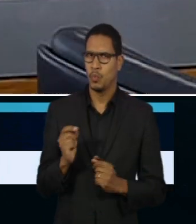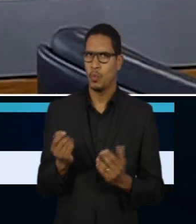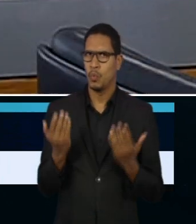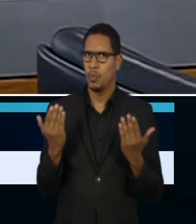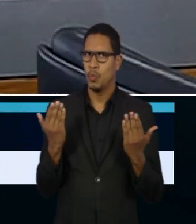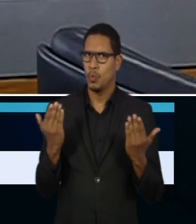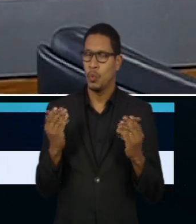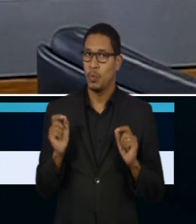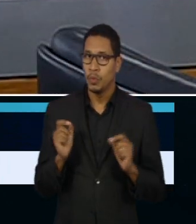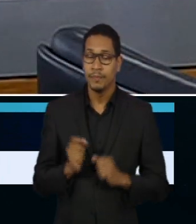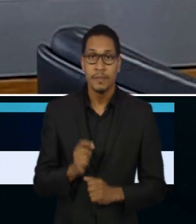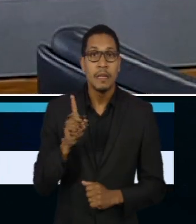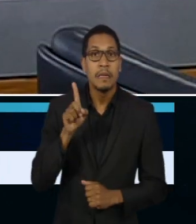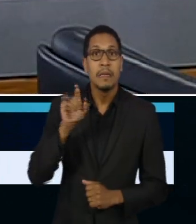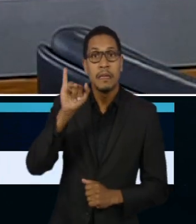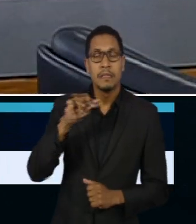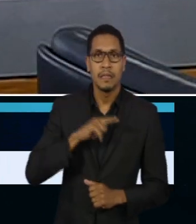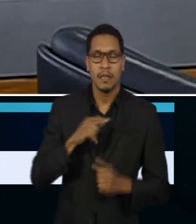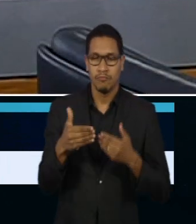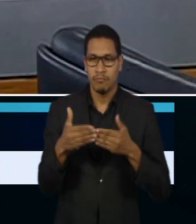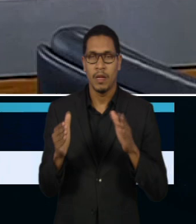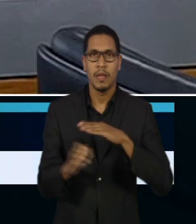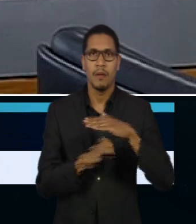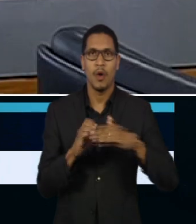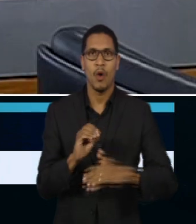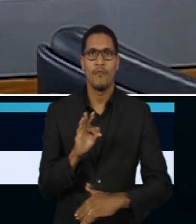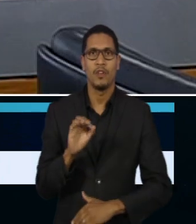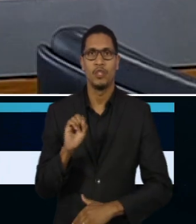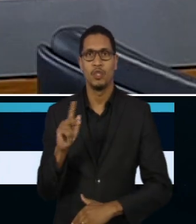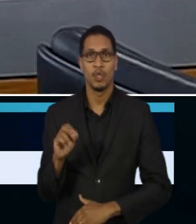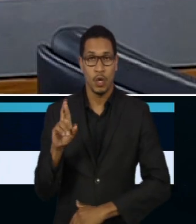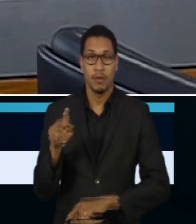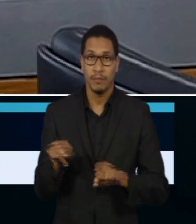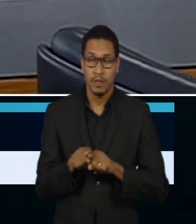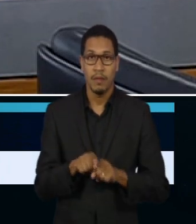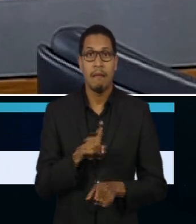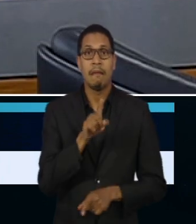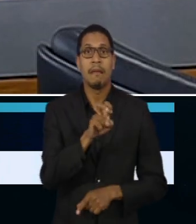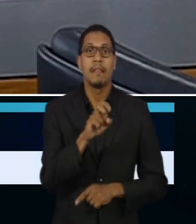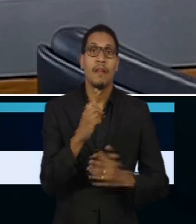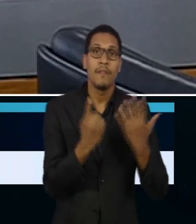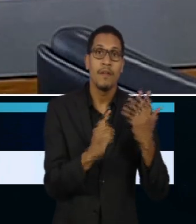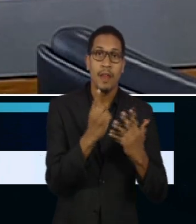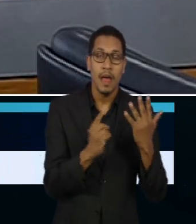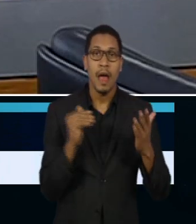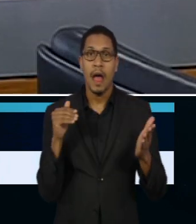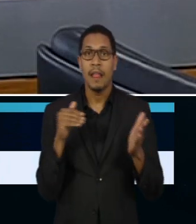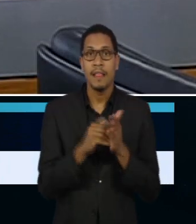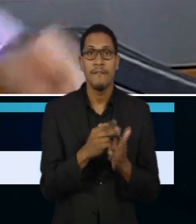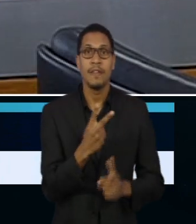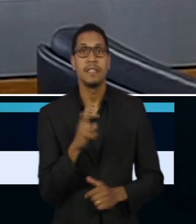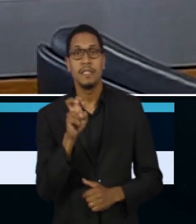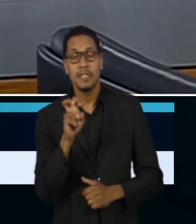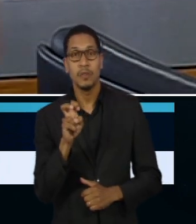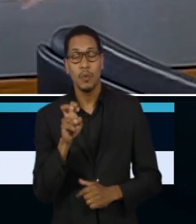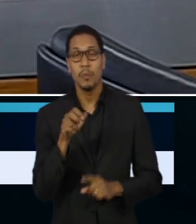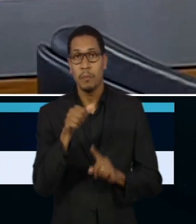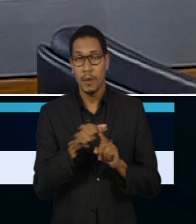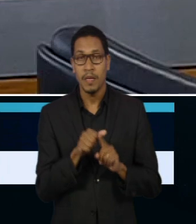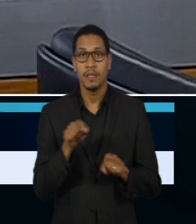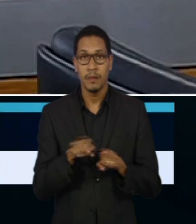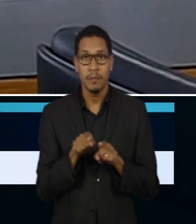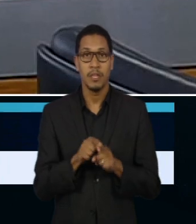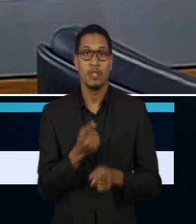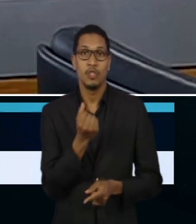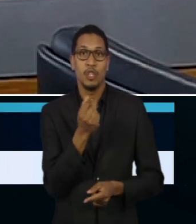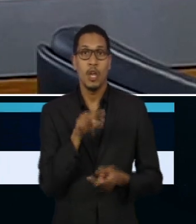No mês de fevereiro, 15 de fevereiro, a offshore é aberta. 20 de fevereiro, 15 de fevereiro até o dia 25 de fevereiro, salto das